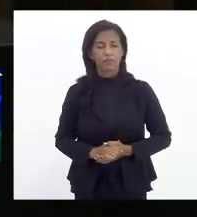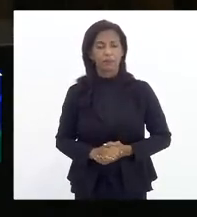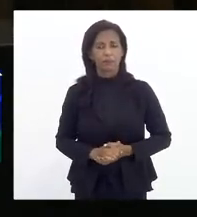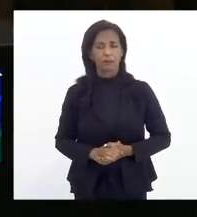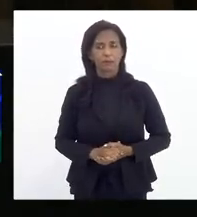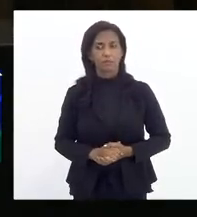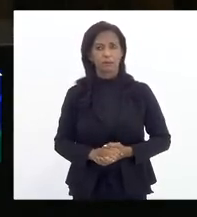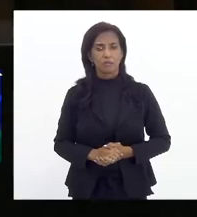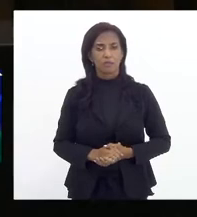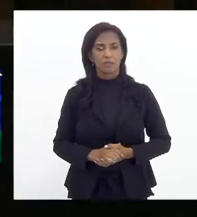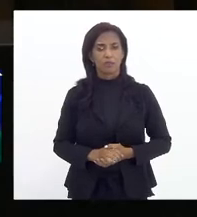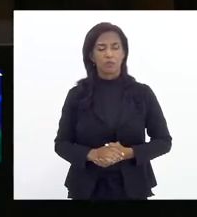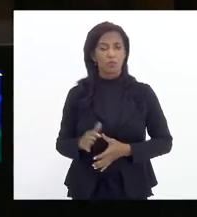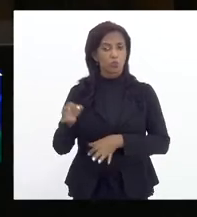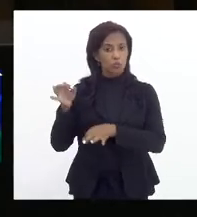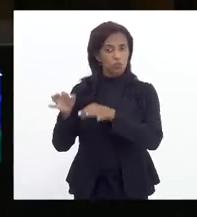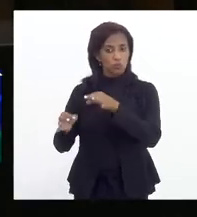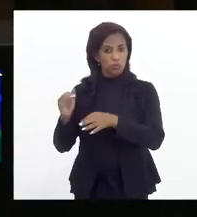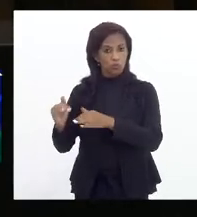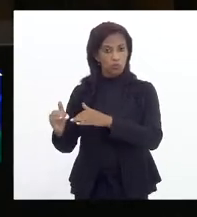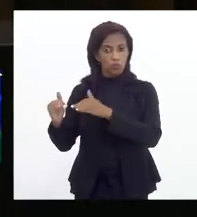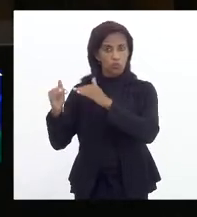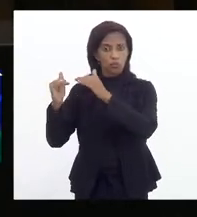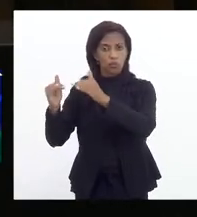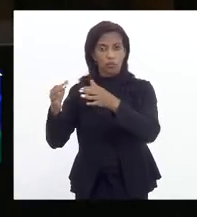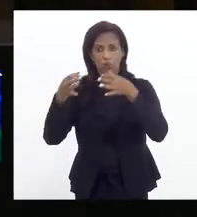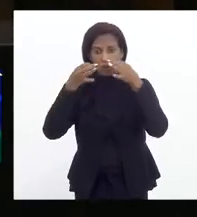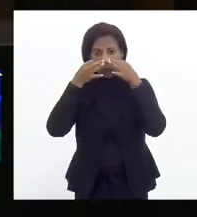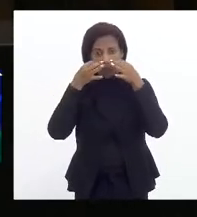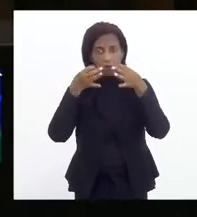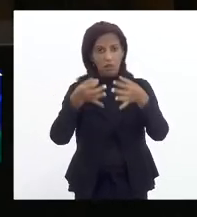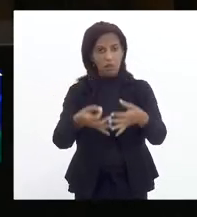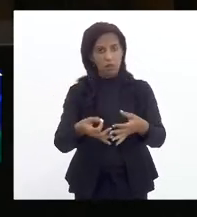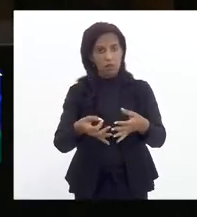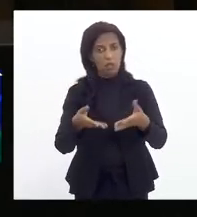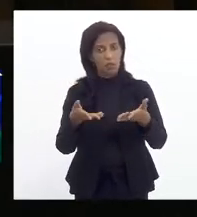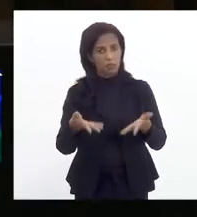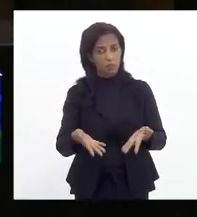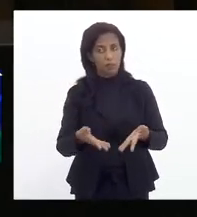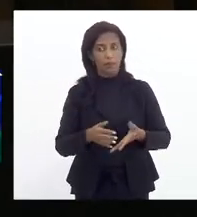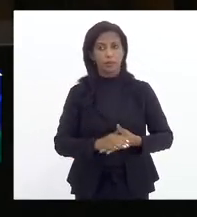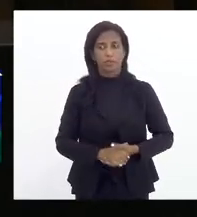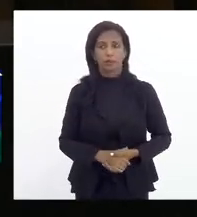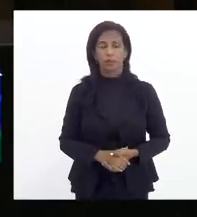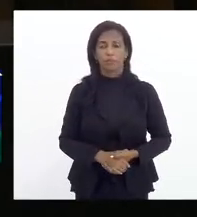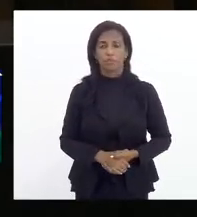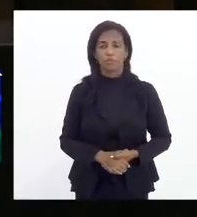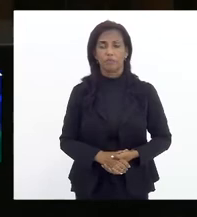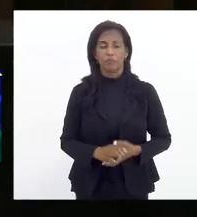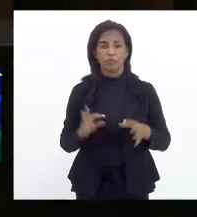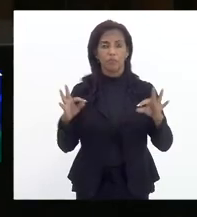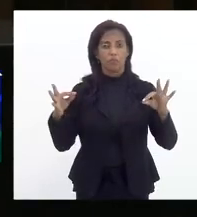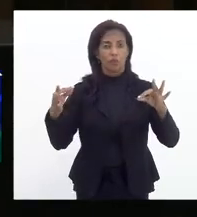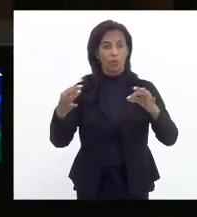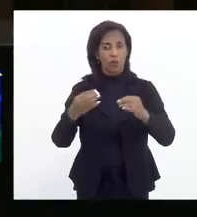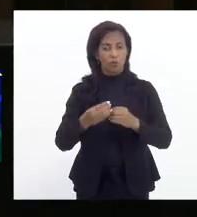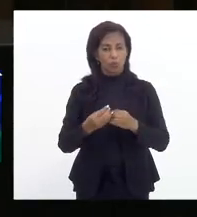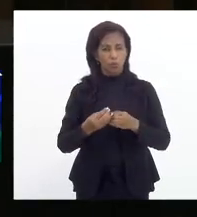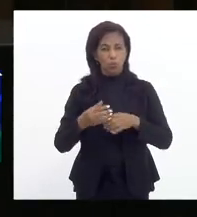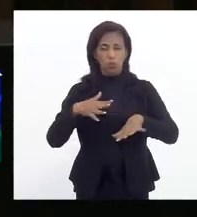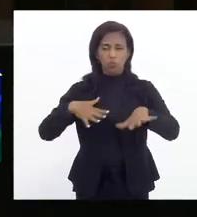O desembargador chama a atenção para este fato. Todo esse